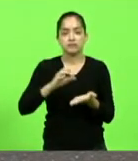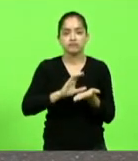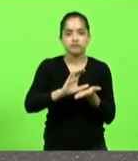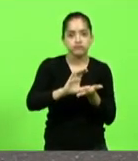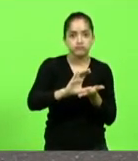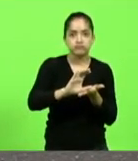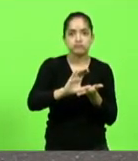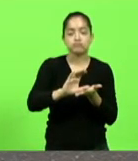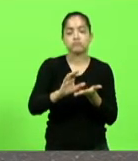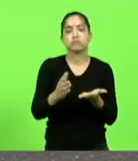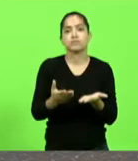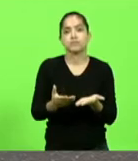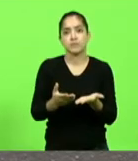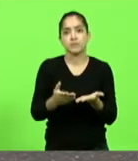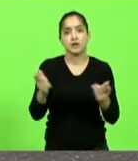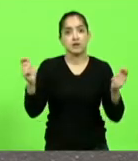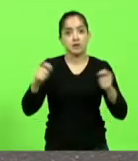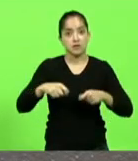que vai